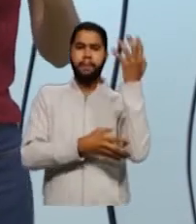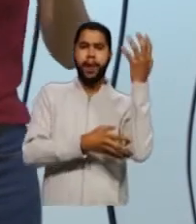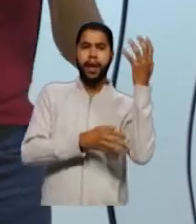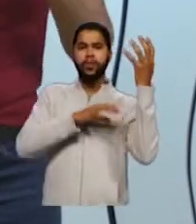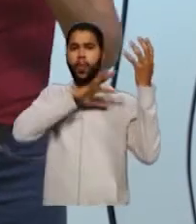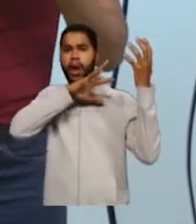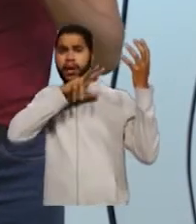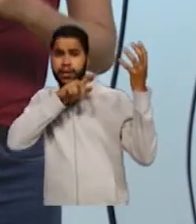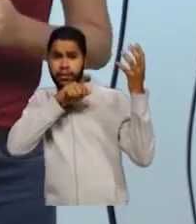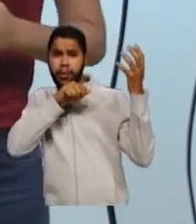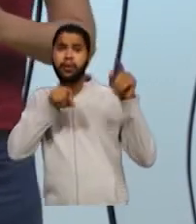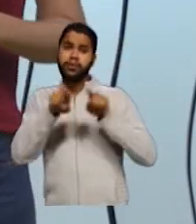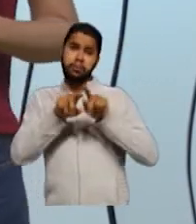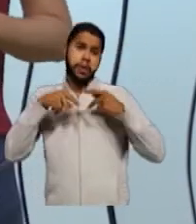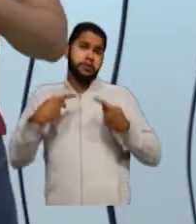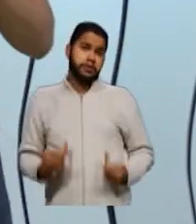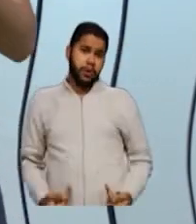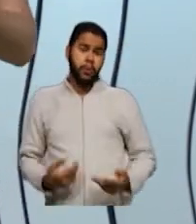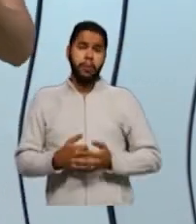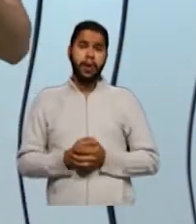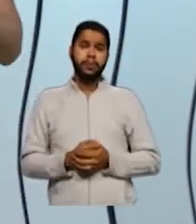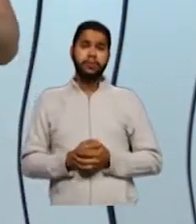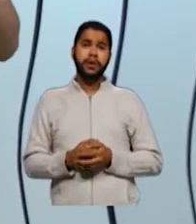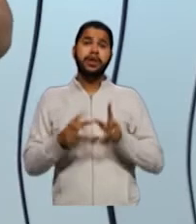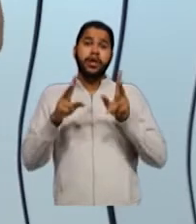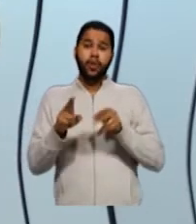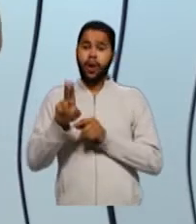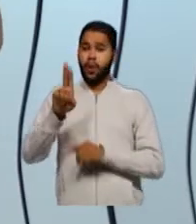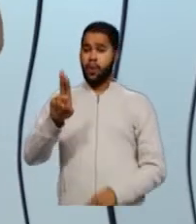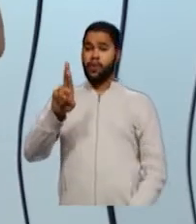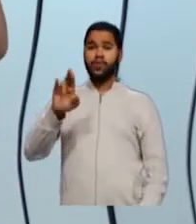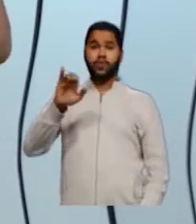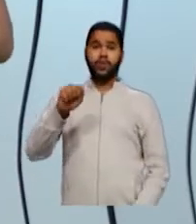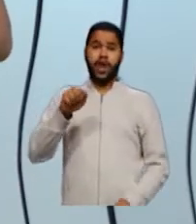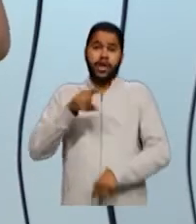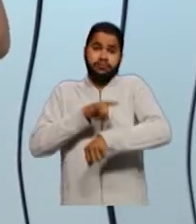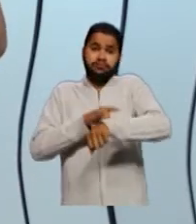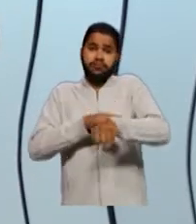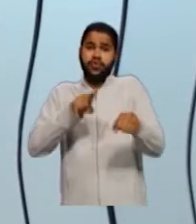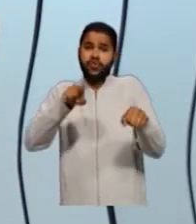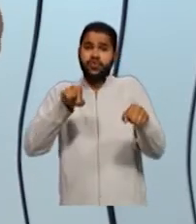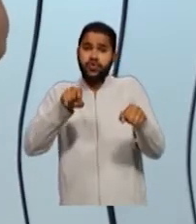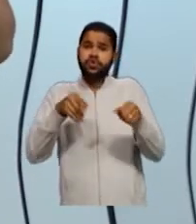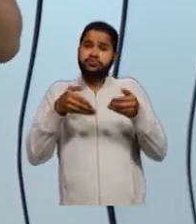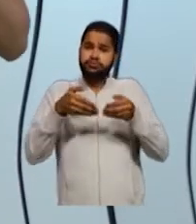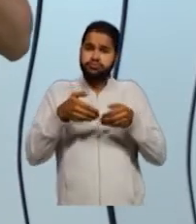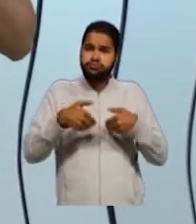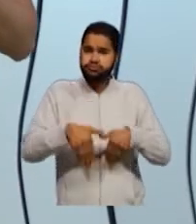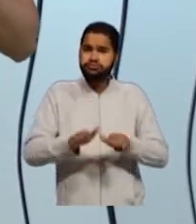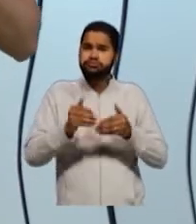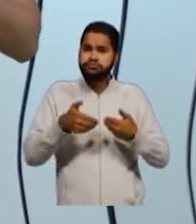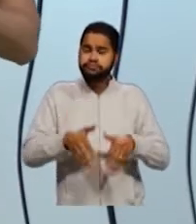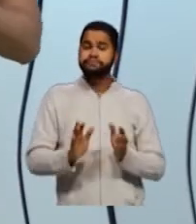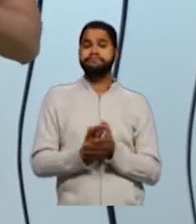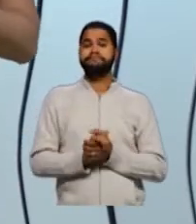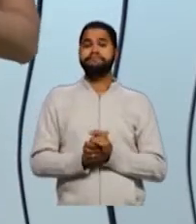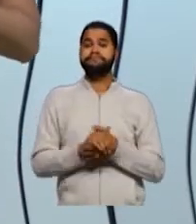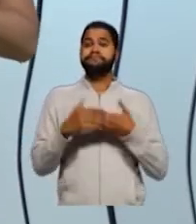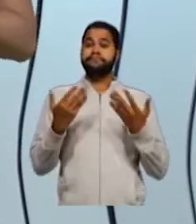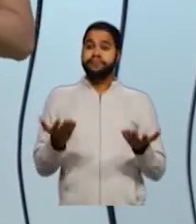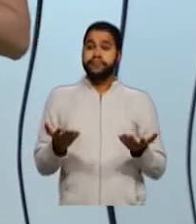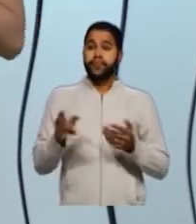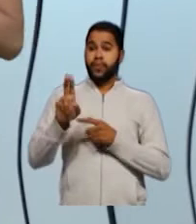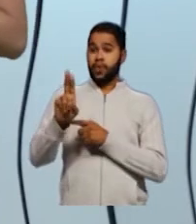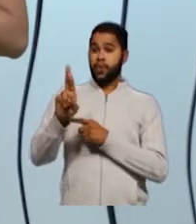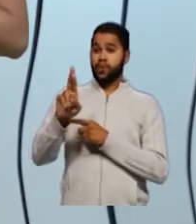animal, até mesmo no ser humano, como é a ureia, que sai da urina dos seres vivos. O fato da